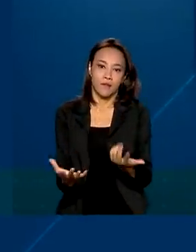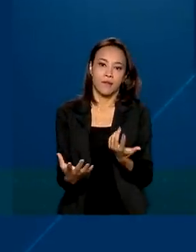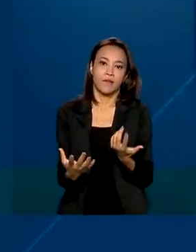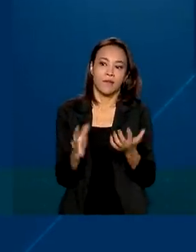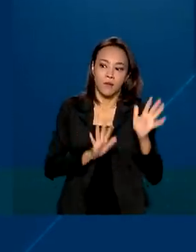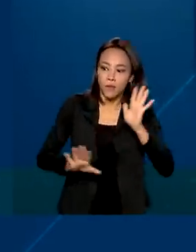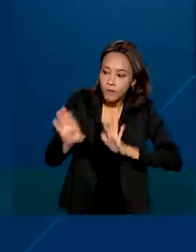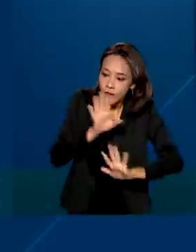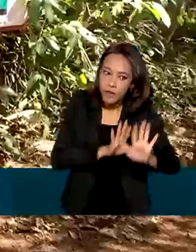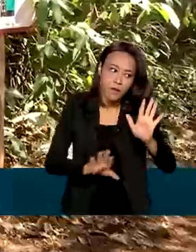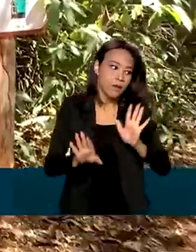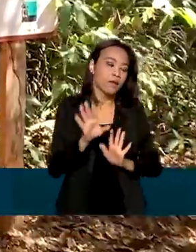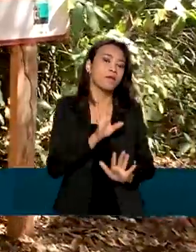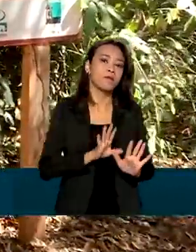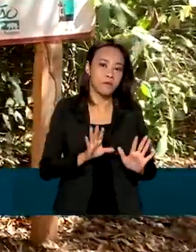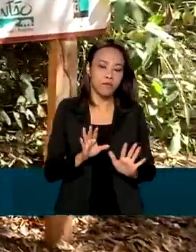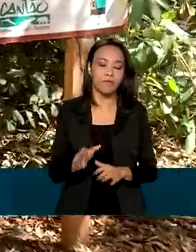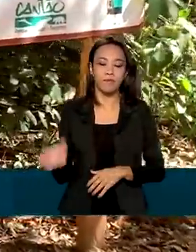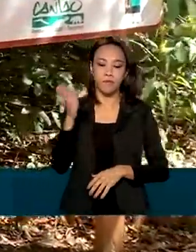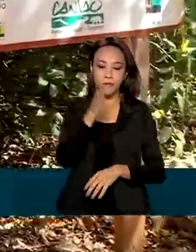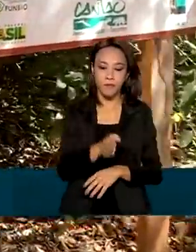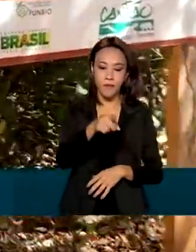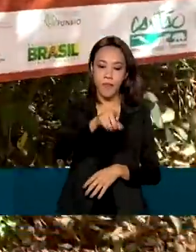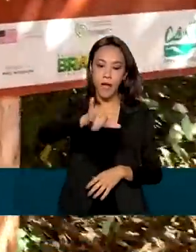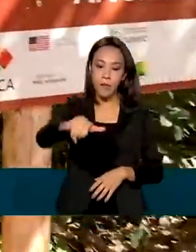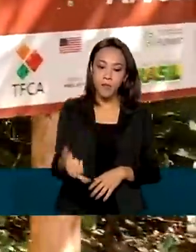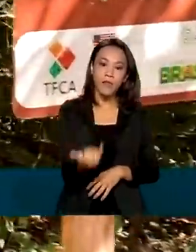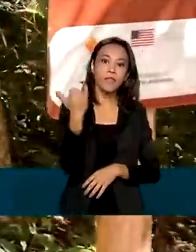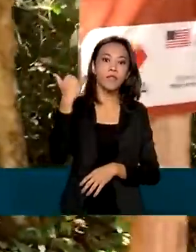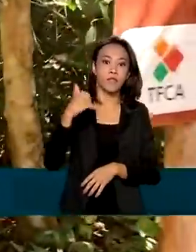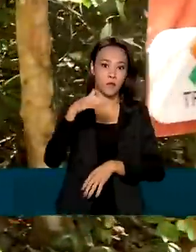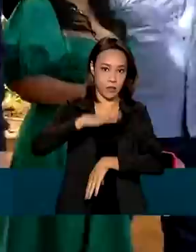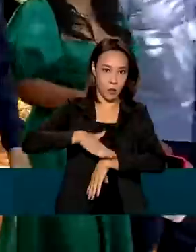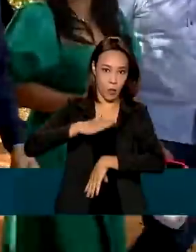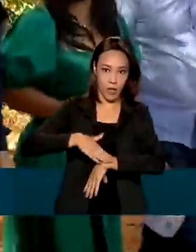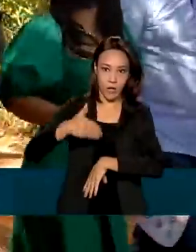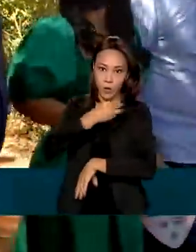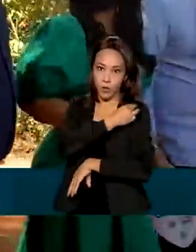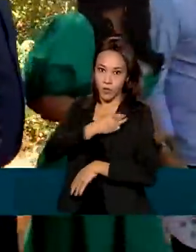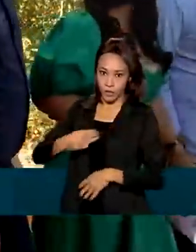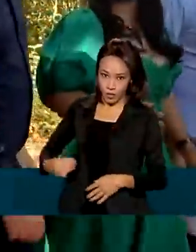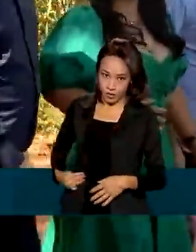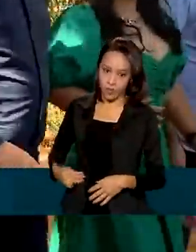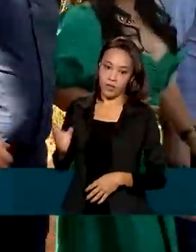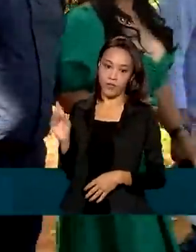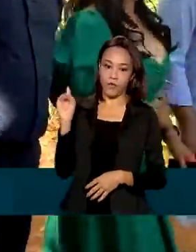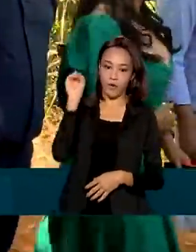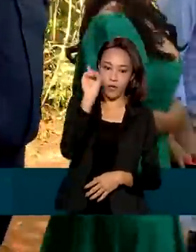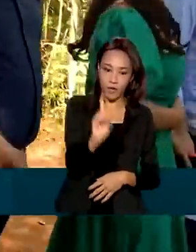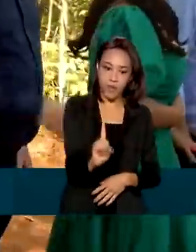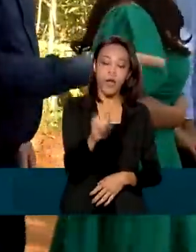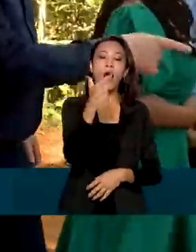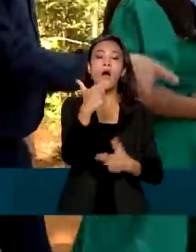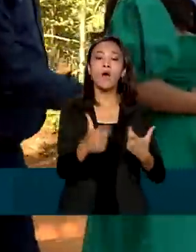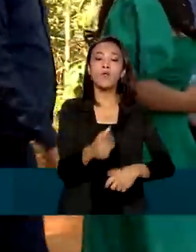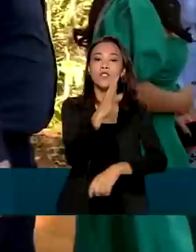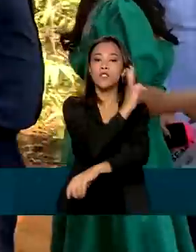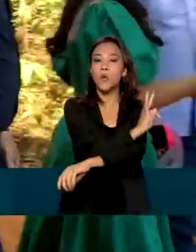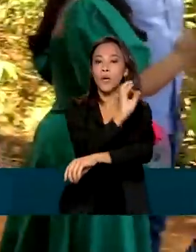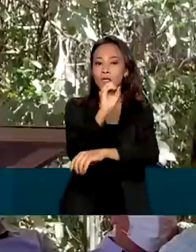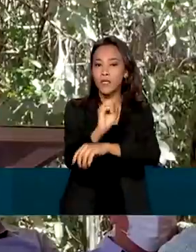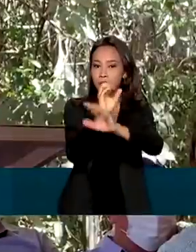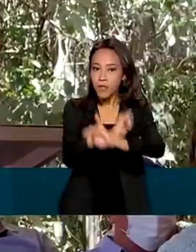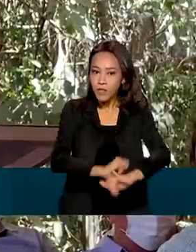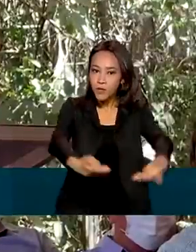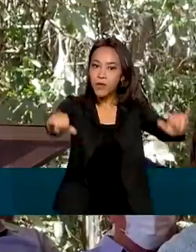tomando todos os cuidados. Aproveitando o momento, o ministro do Turismo foi até o Parque do Cantão, em Tocantins, para lançar a